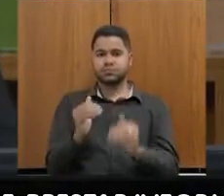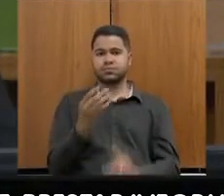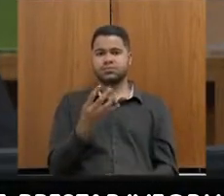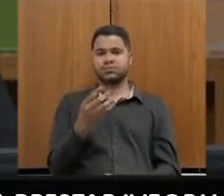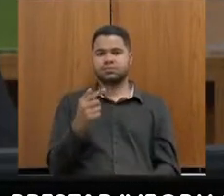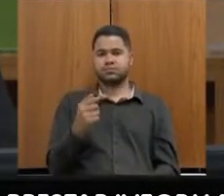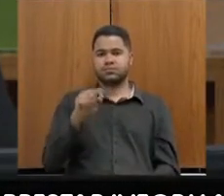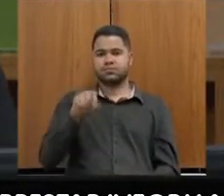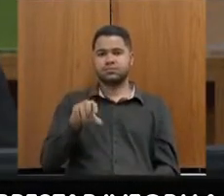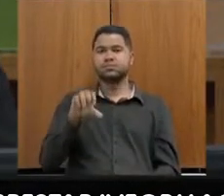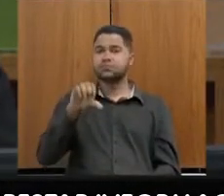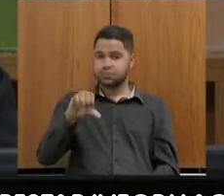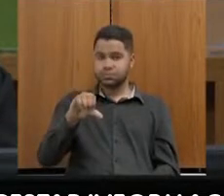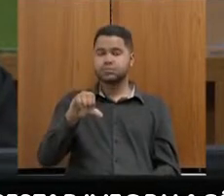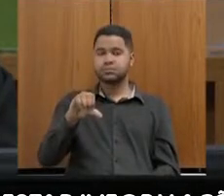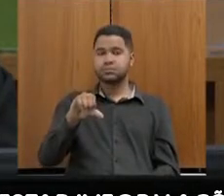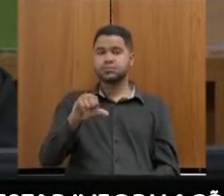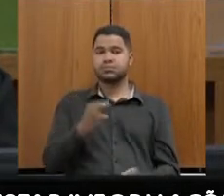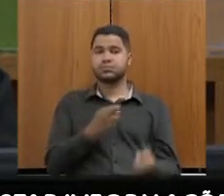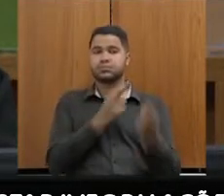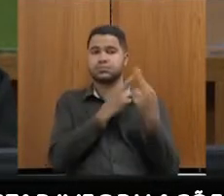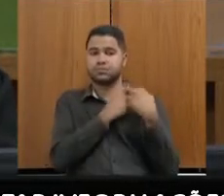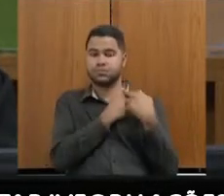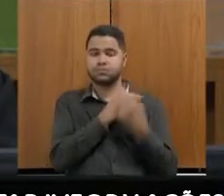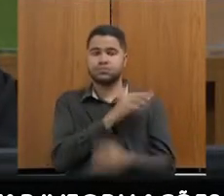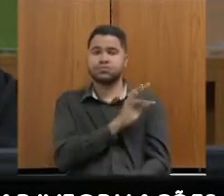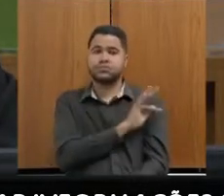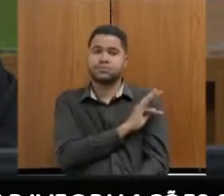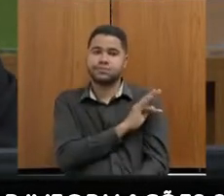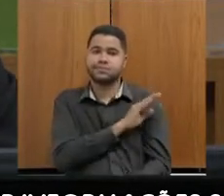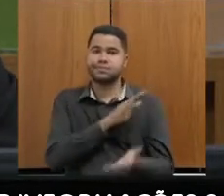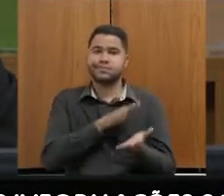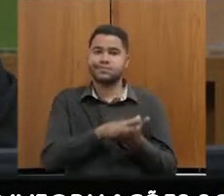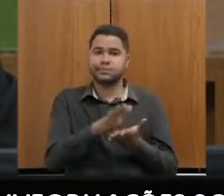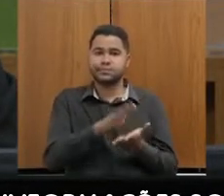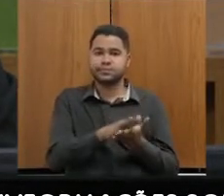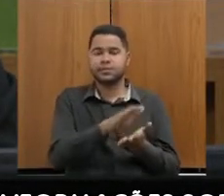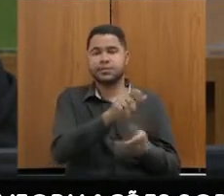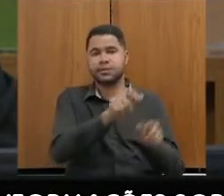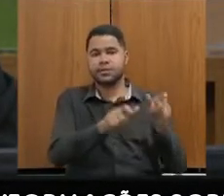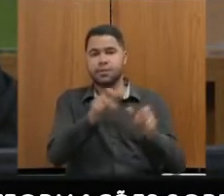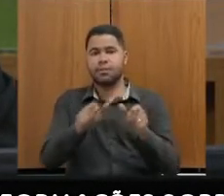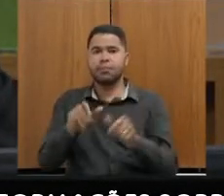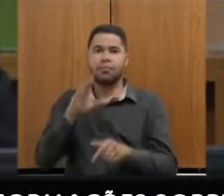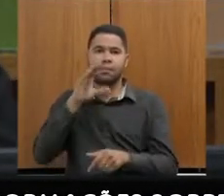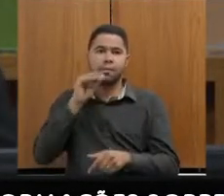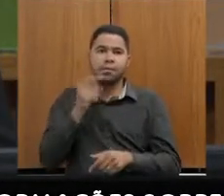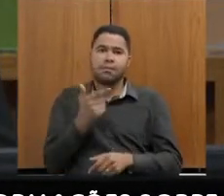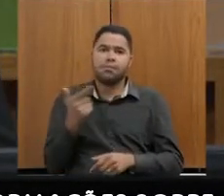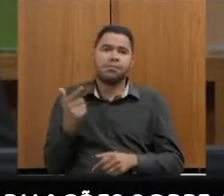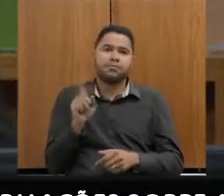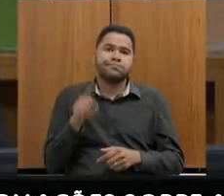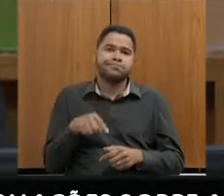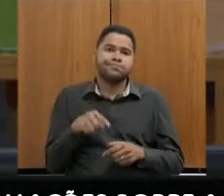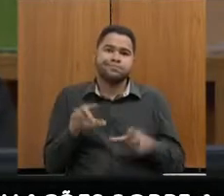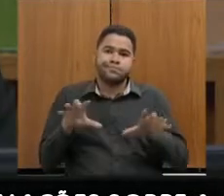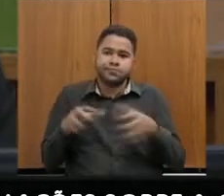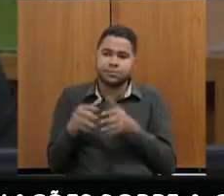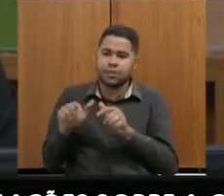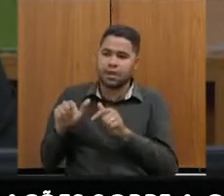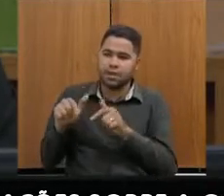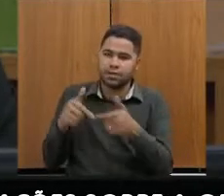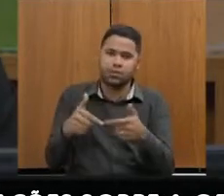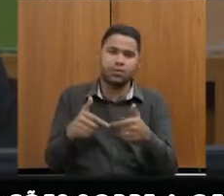do índice de responsabilidade fiscal da despesa de pessoal, não existe uma bala de prata, na realidade, foi um conjunto de ações